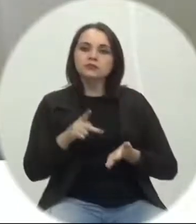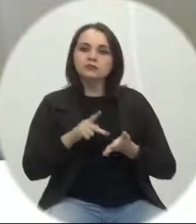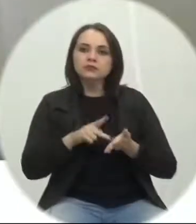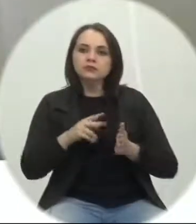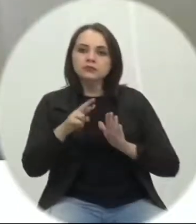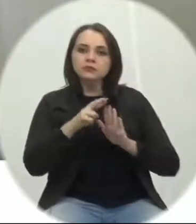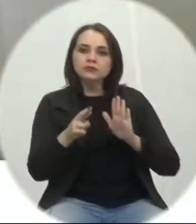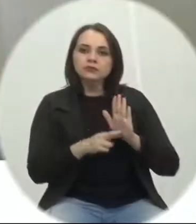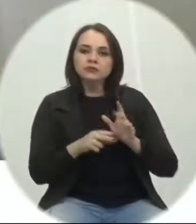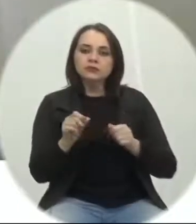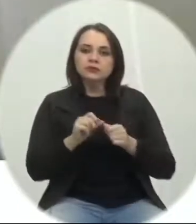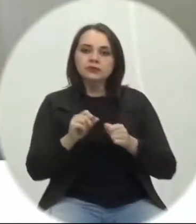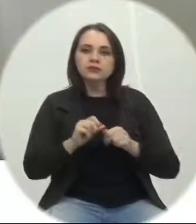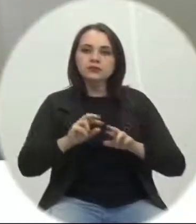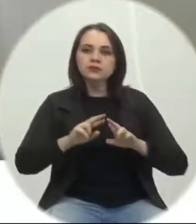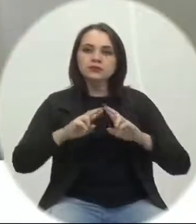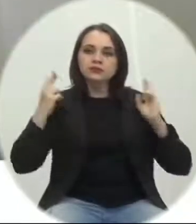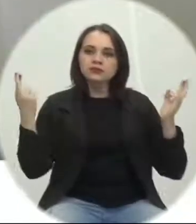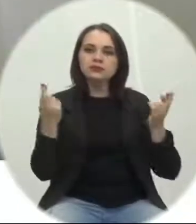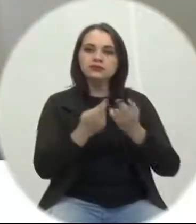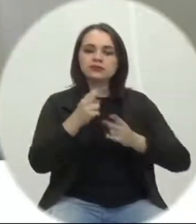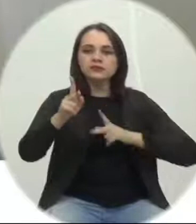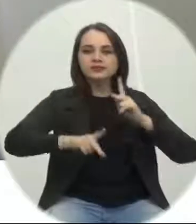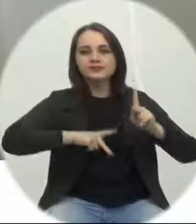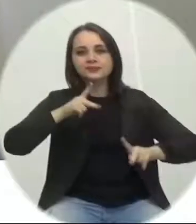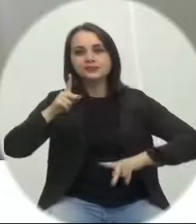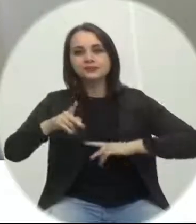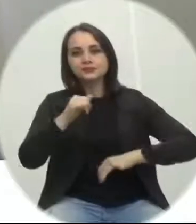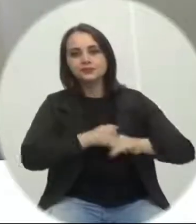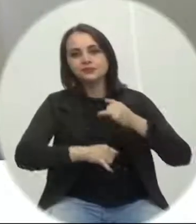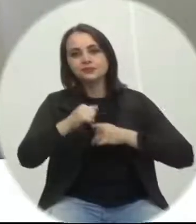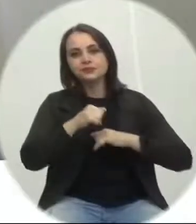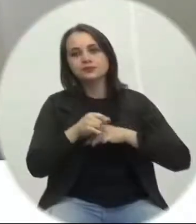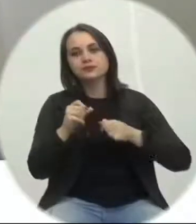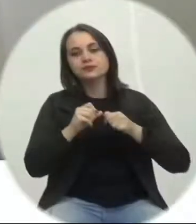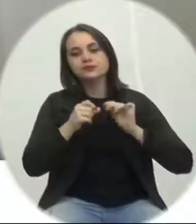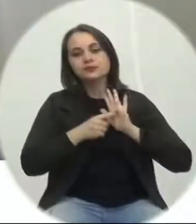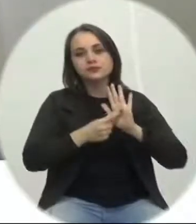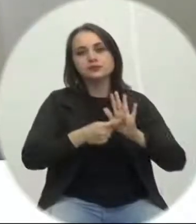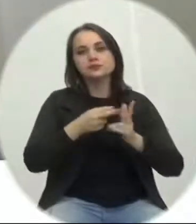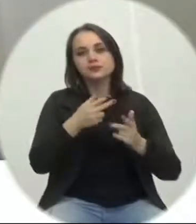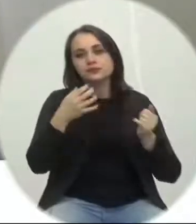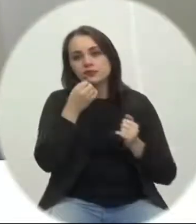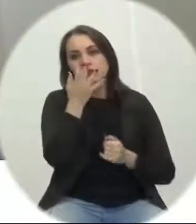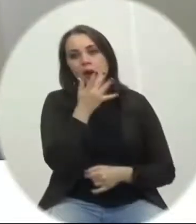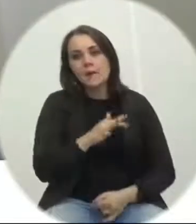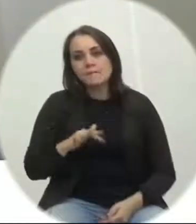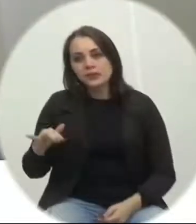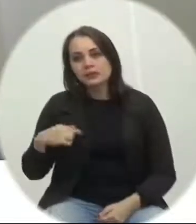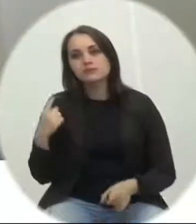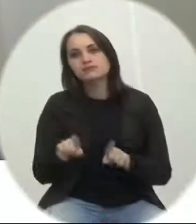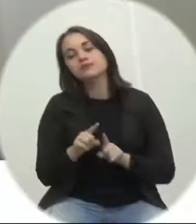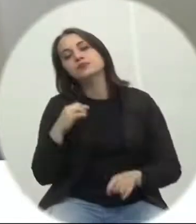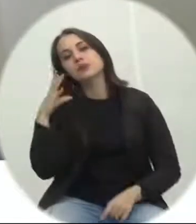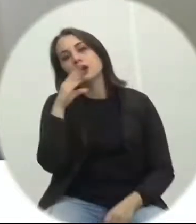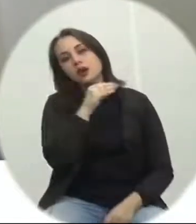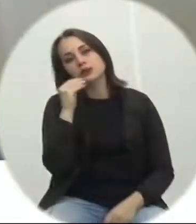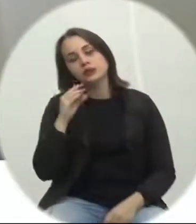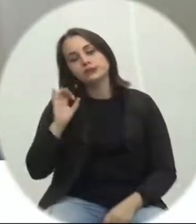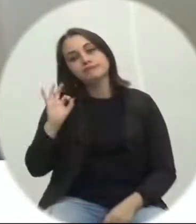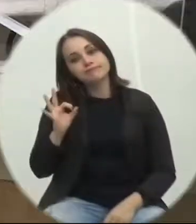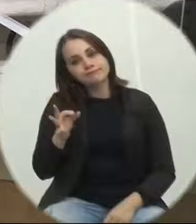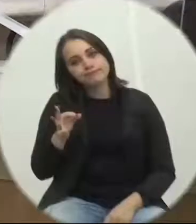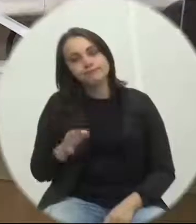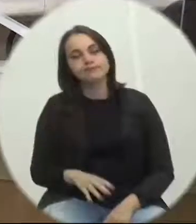requerimento e fazer uma audiência aí e trazer algo bom para as nossas crianças para os nossos adolescentes era isso senhor